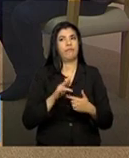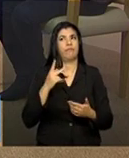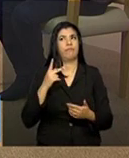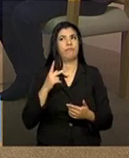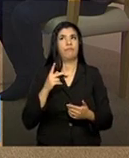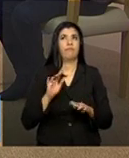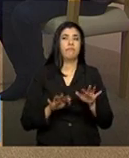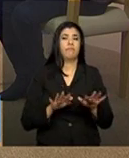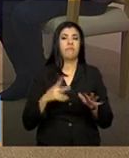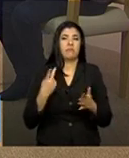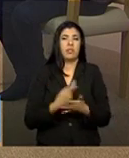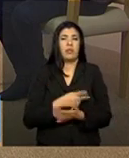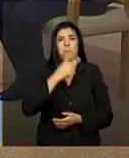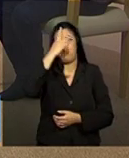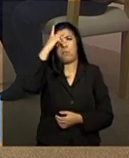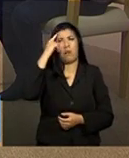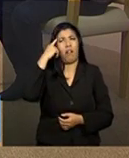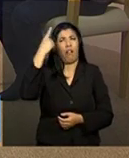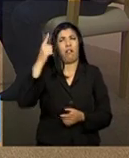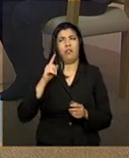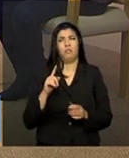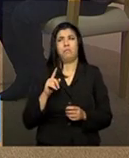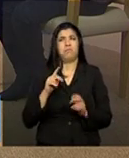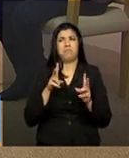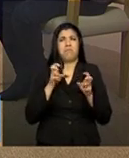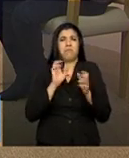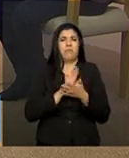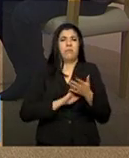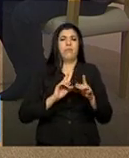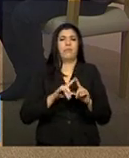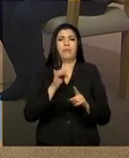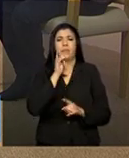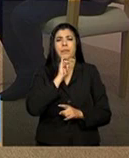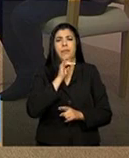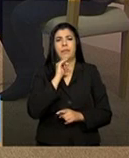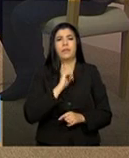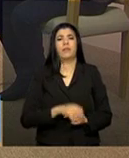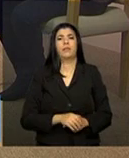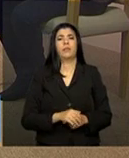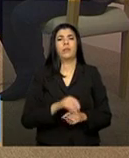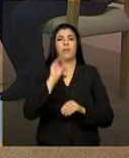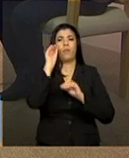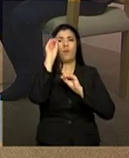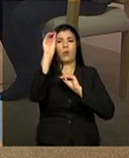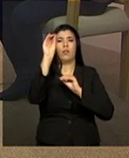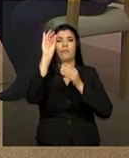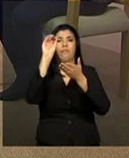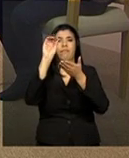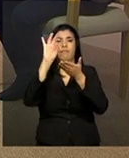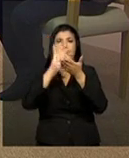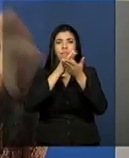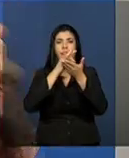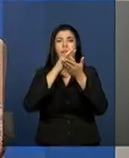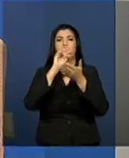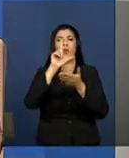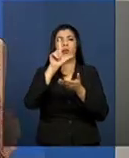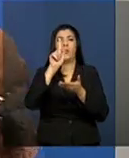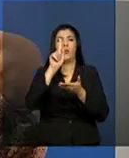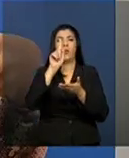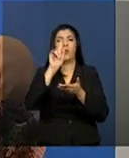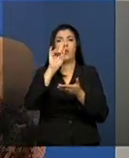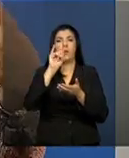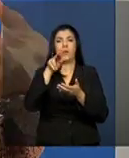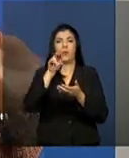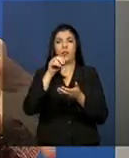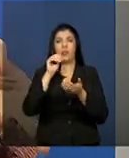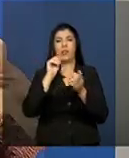ser, assim, boba, as pessoas não se atentam muito, mas você está lá logado no sistema, fazendo alguma atividade e se ausenta da sua